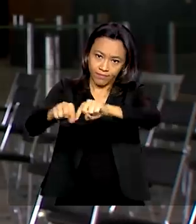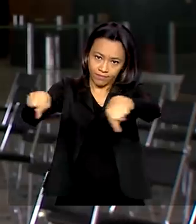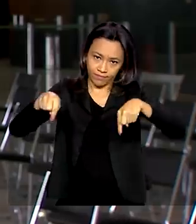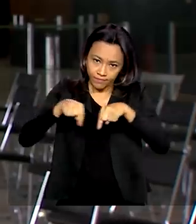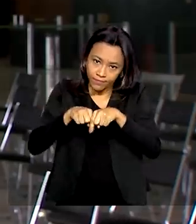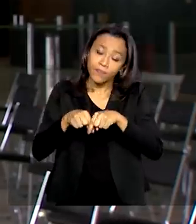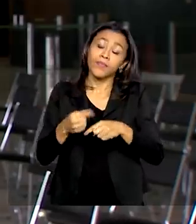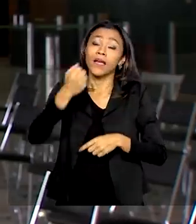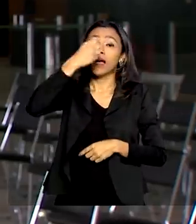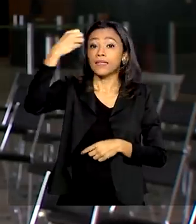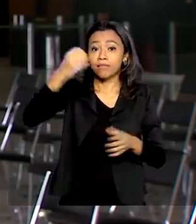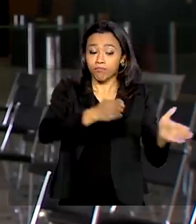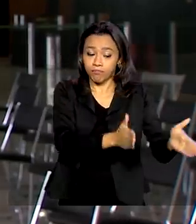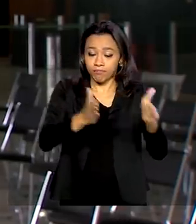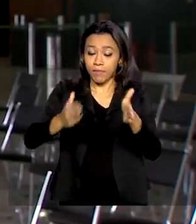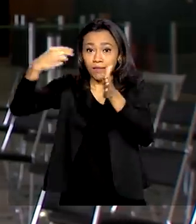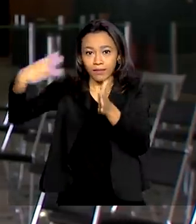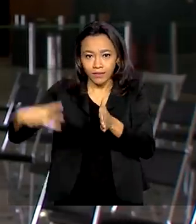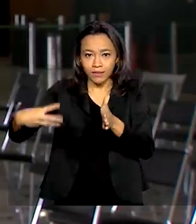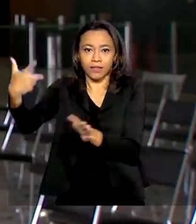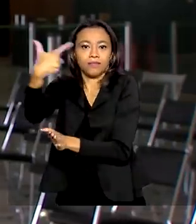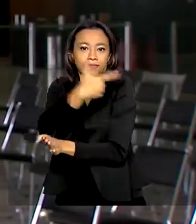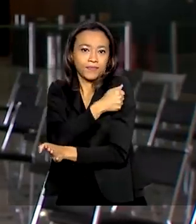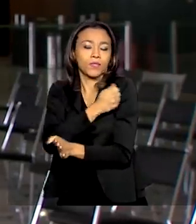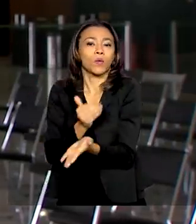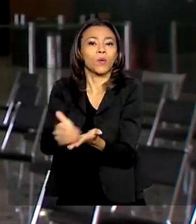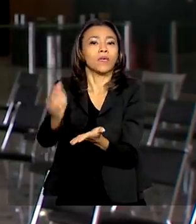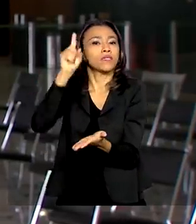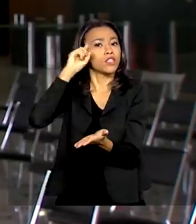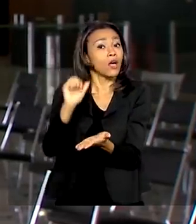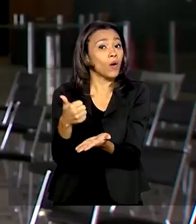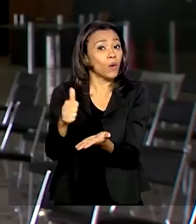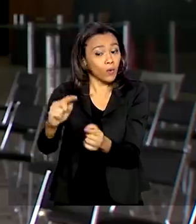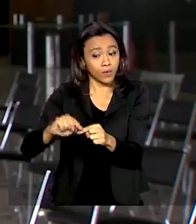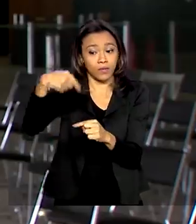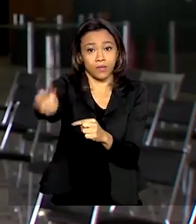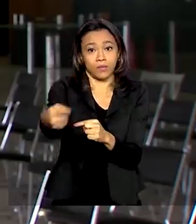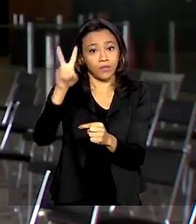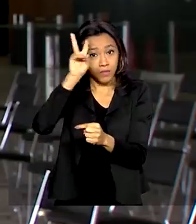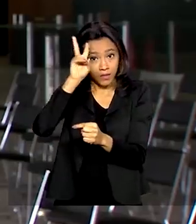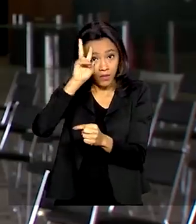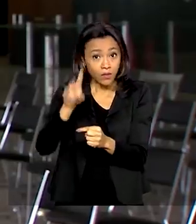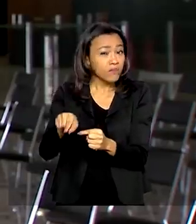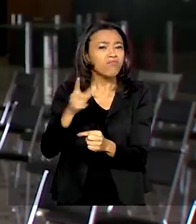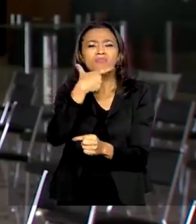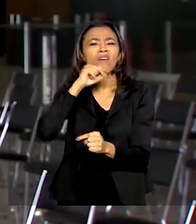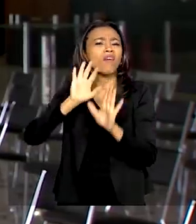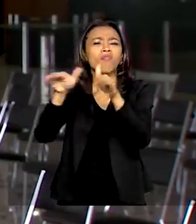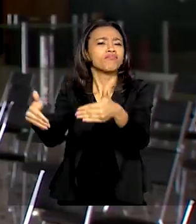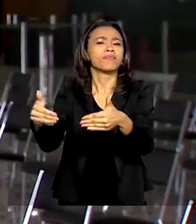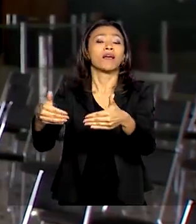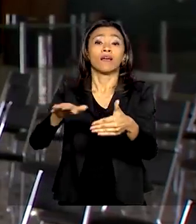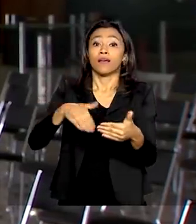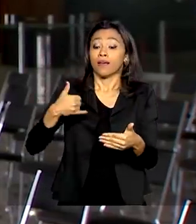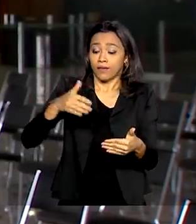terceira etapa da campanha de vacinação contra a gripe começa dia 11, próxima segunda-feira. E vão poder se vacinar crianças